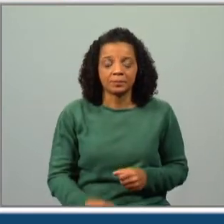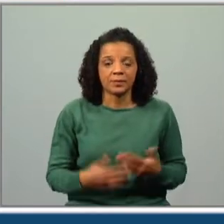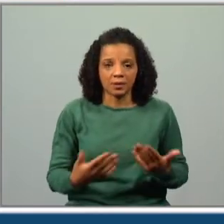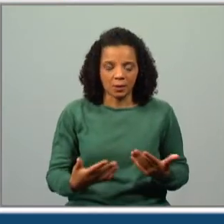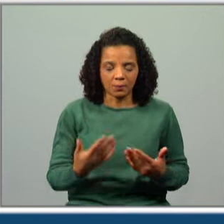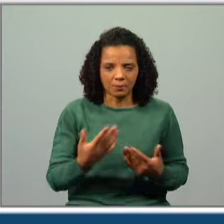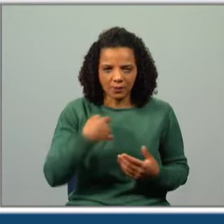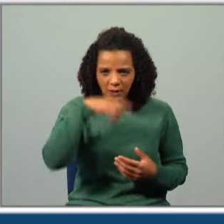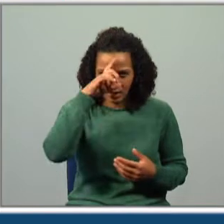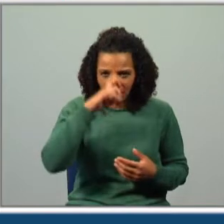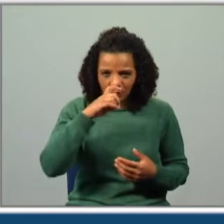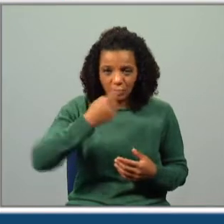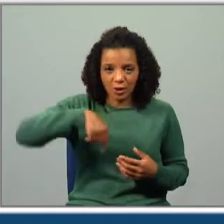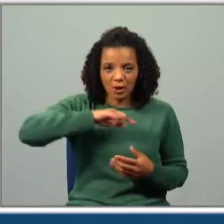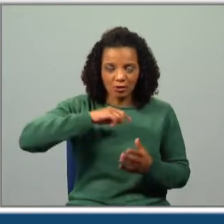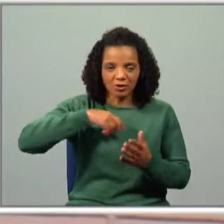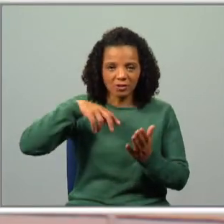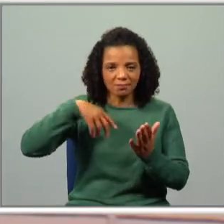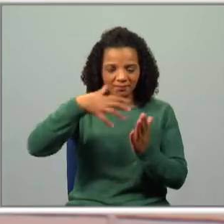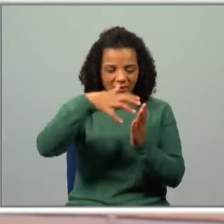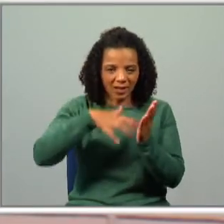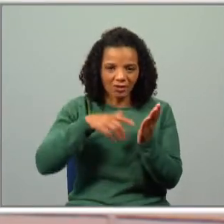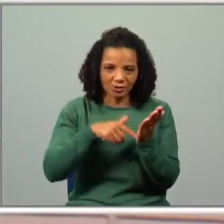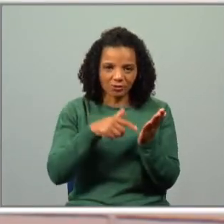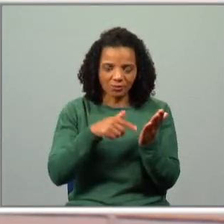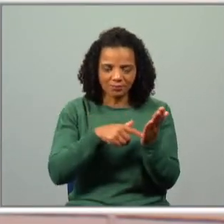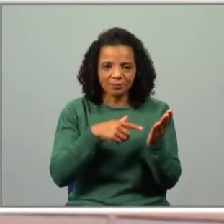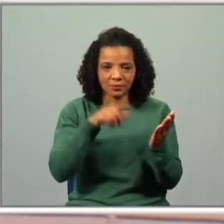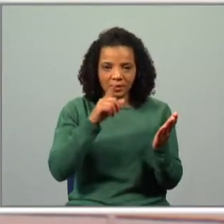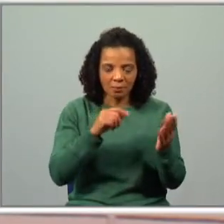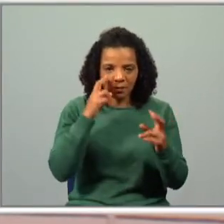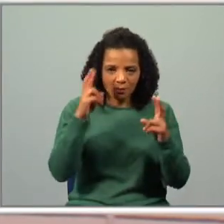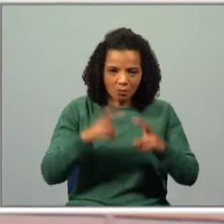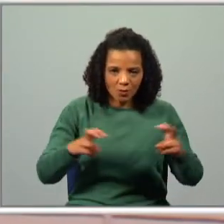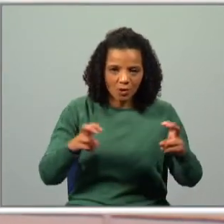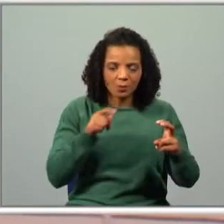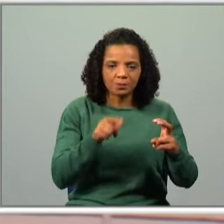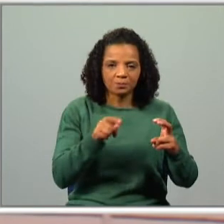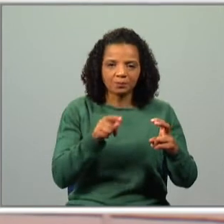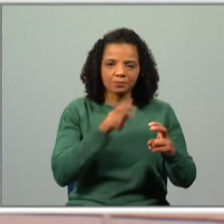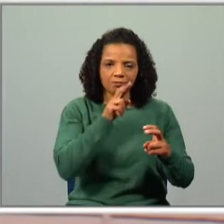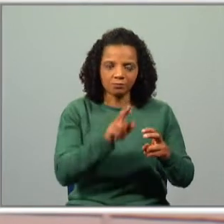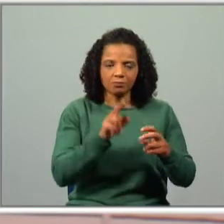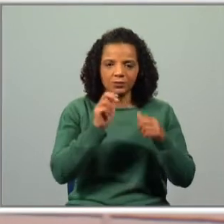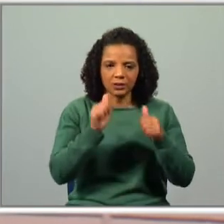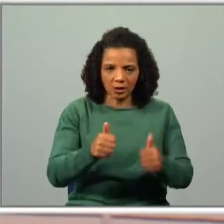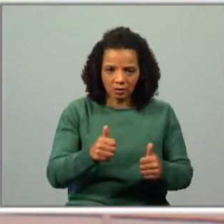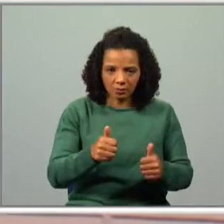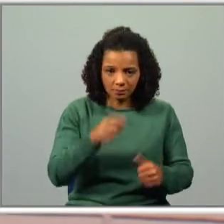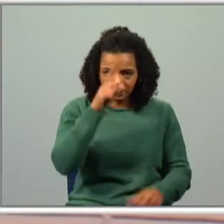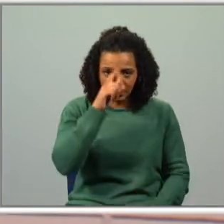Recordam-se que fomos ao texto, encontramos e inclusivamente sublinhámos qual era a resposta à pergunta?